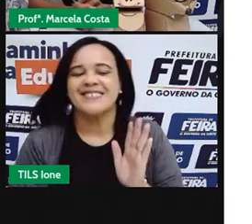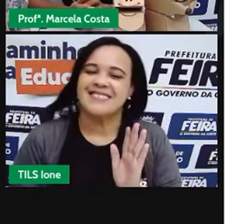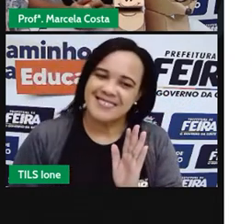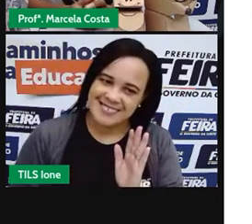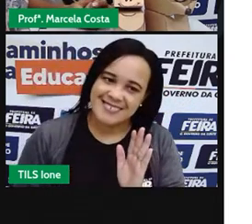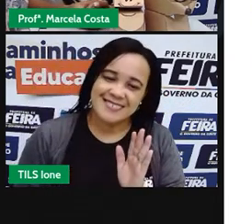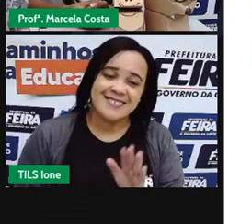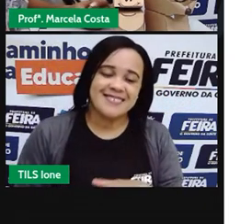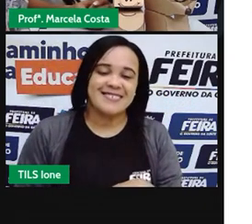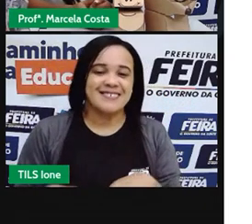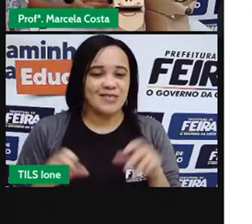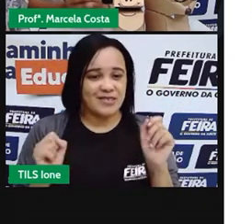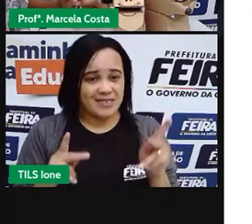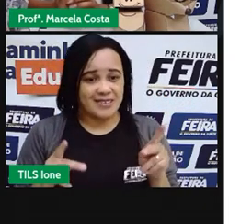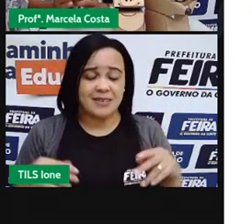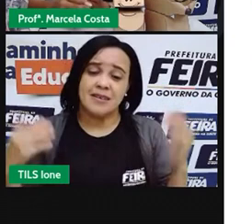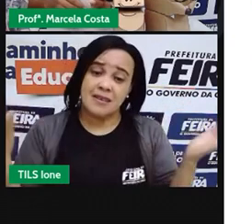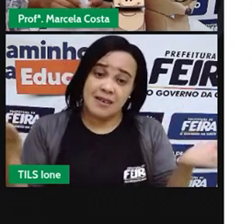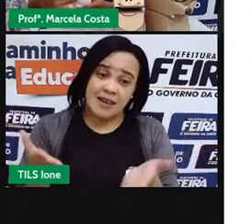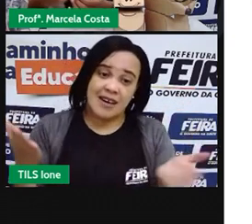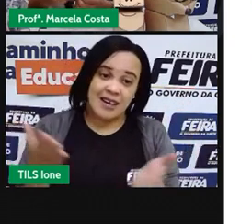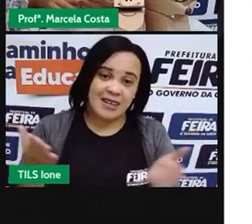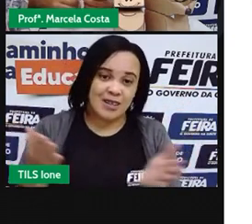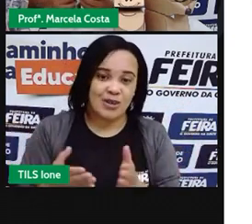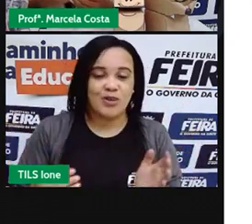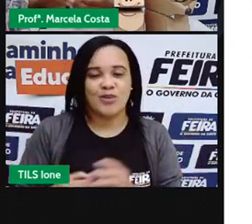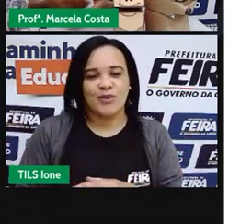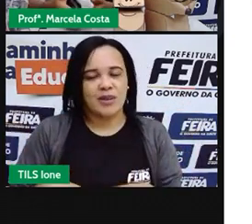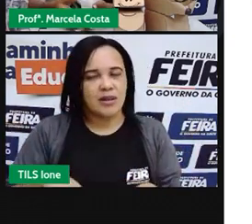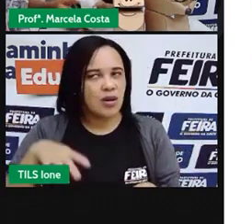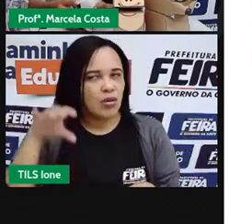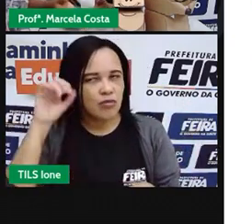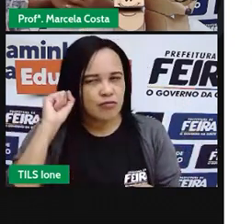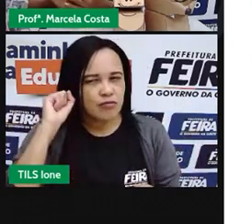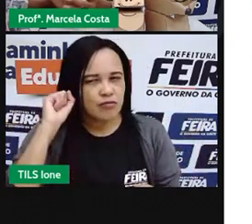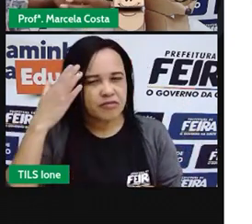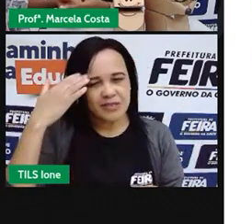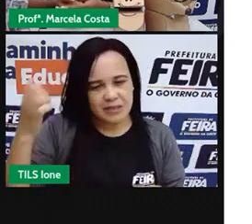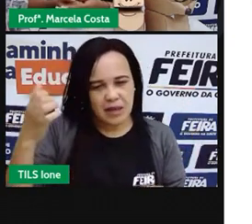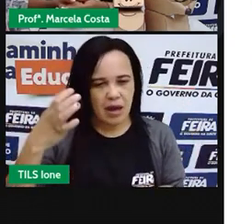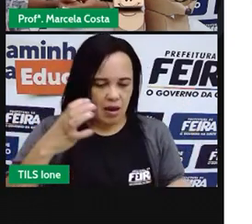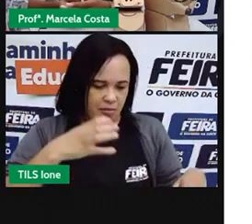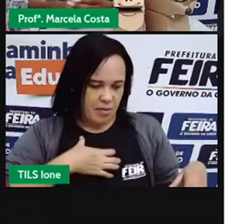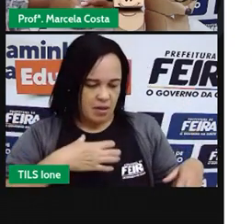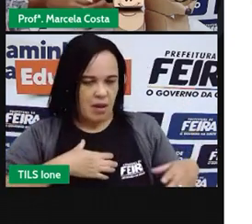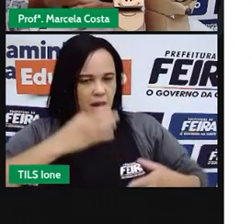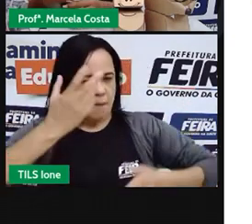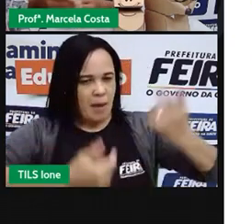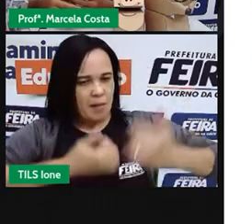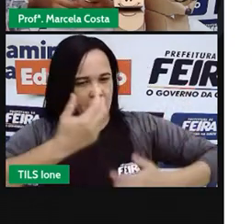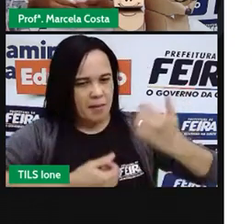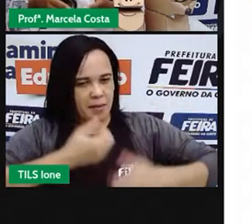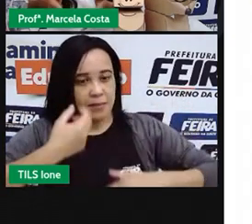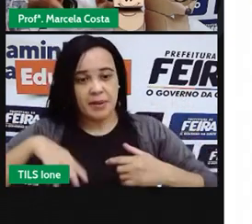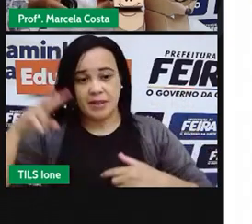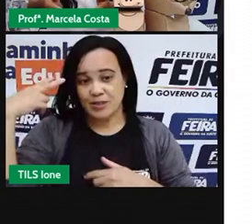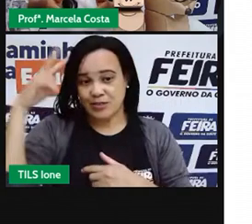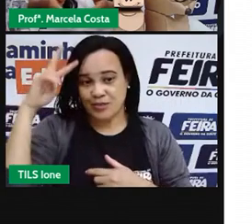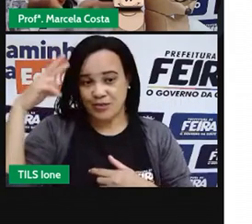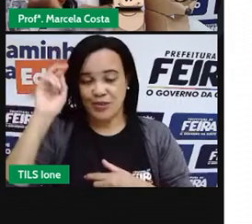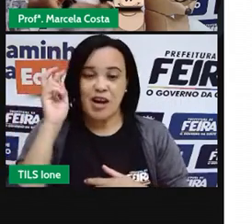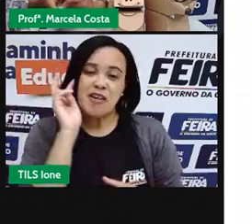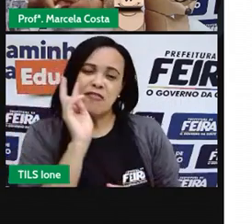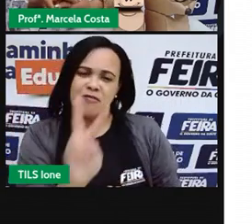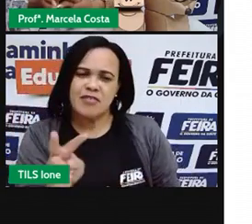Agora que você já ouviu a história novamente dos três porquinhos e você já viu alguns